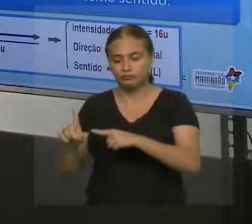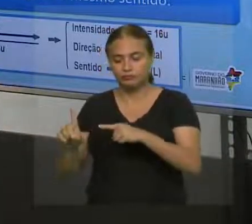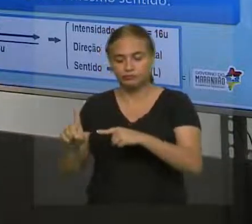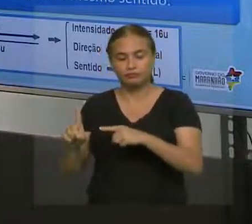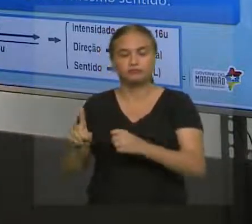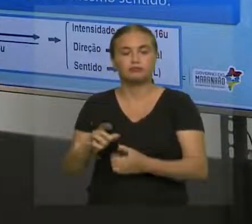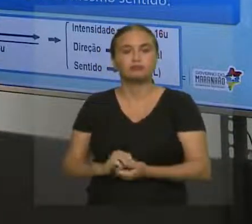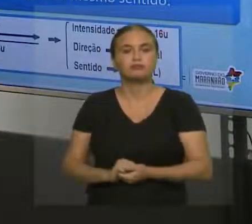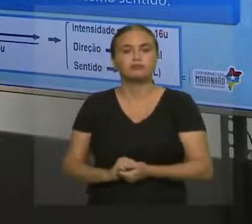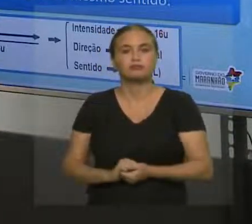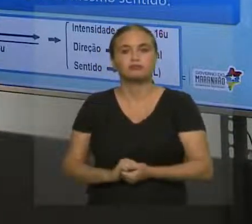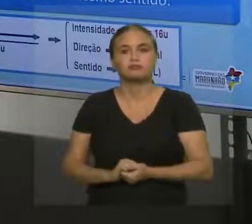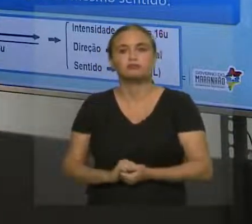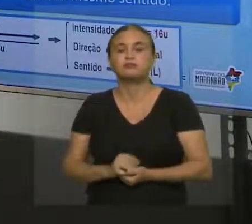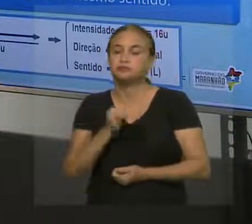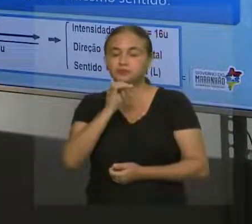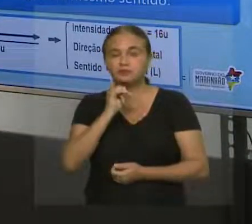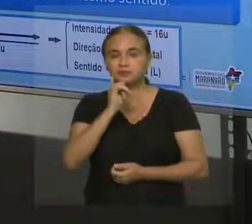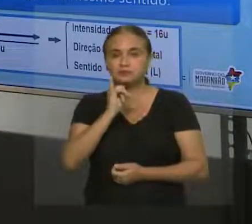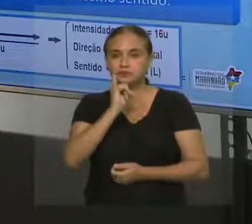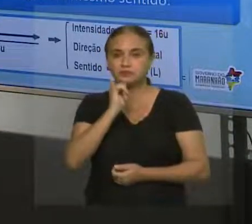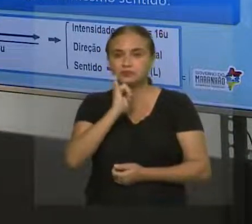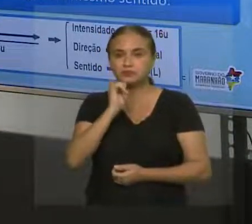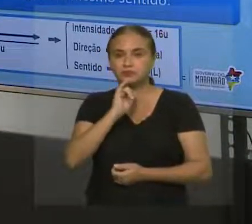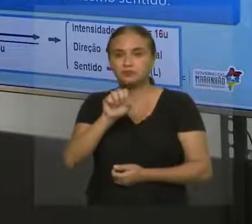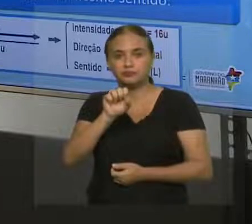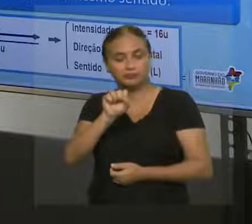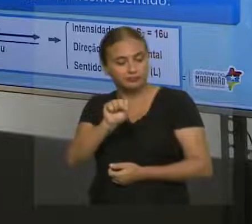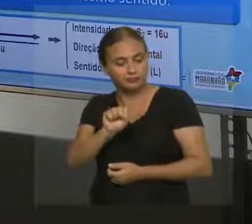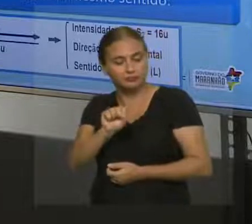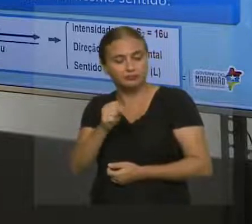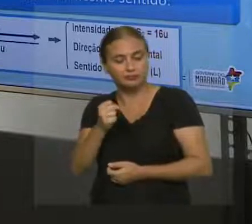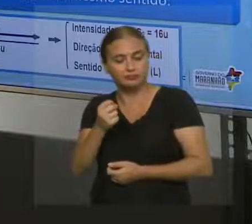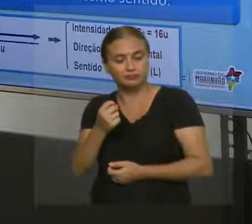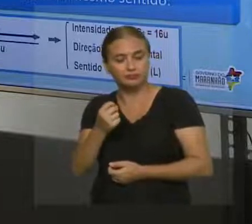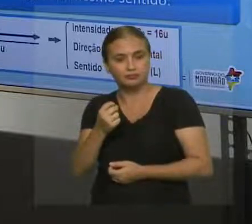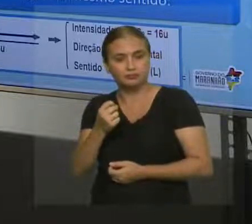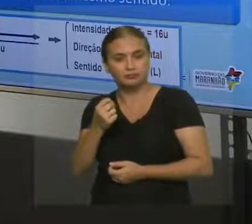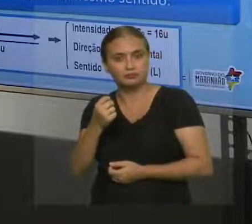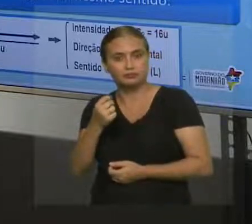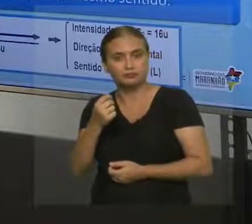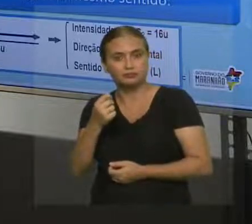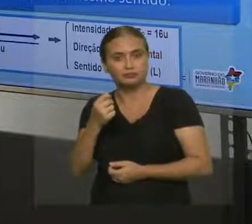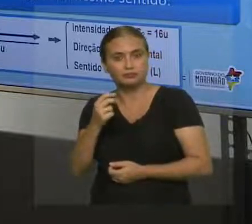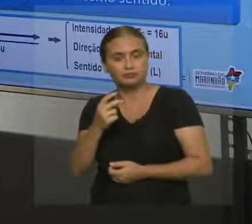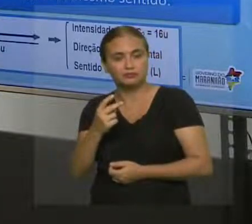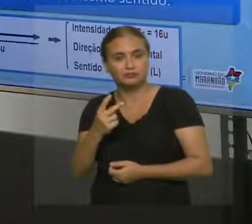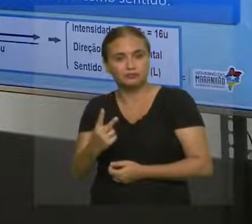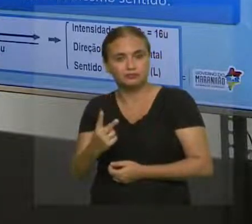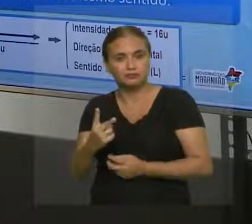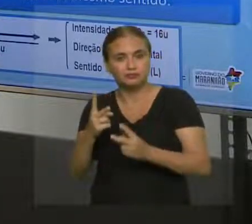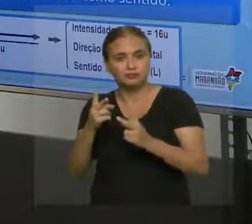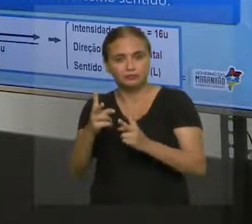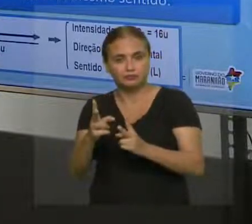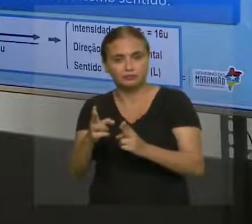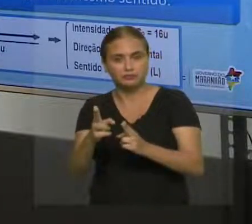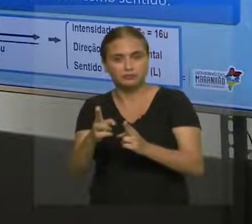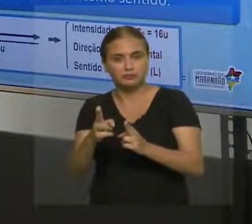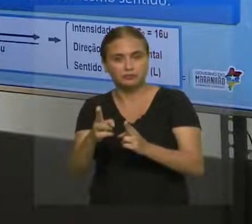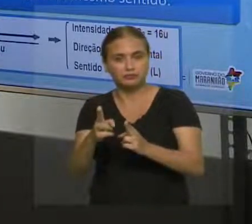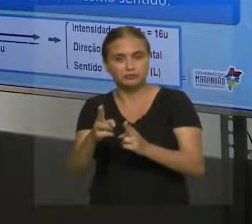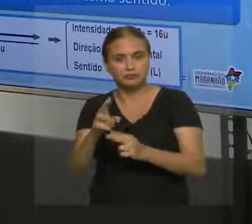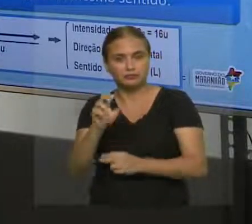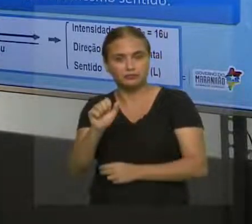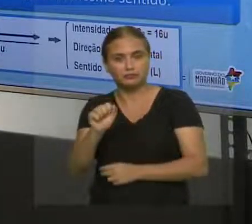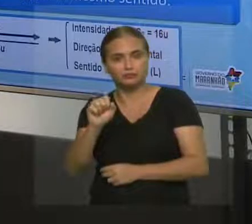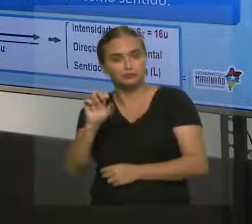Então, nesse caso, se você pegar aqui, ó, exemplo, ó, S² A mais D, então A sendo 6 e D sendo 10, como eles